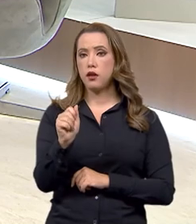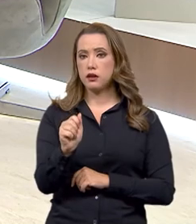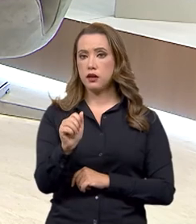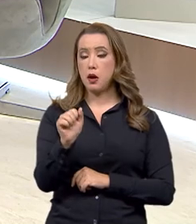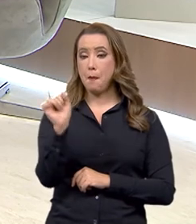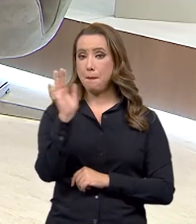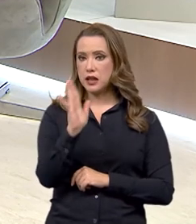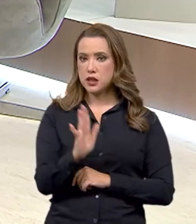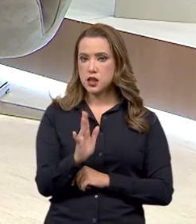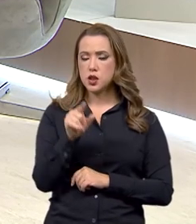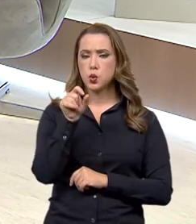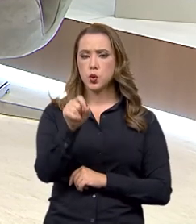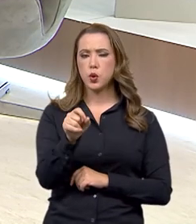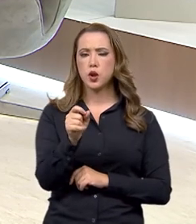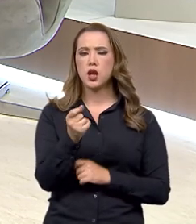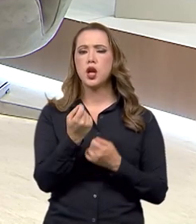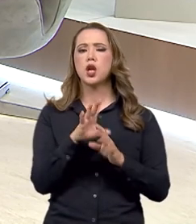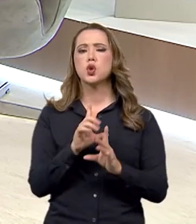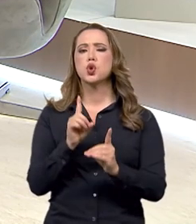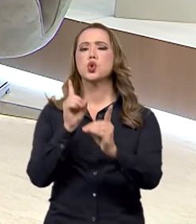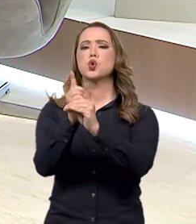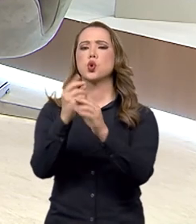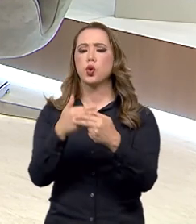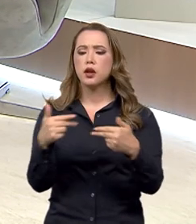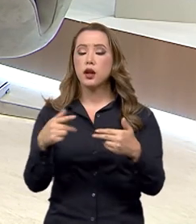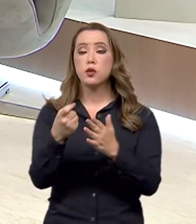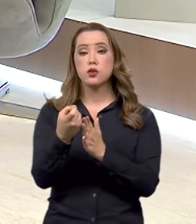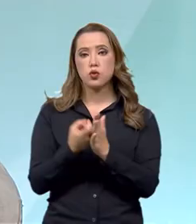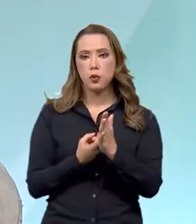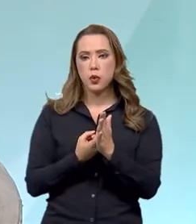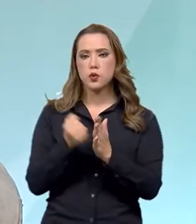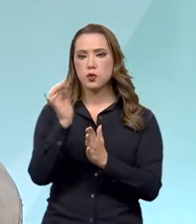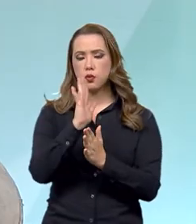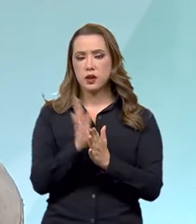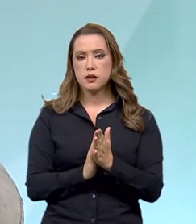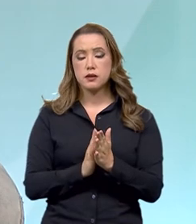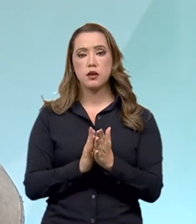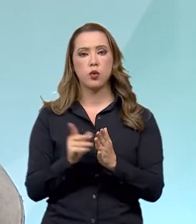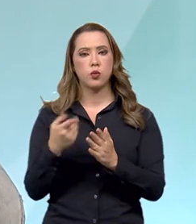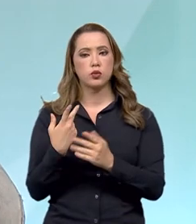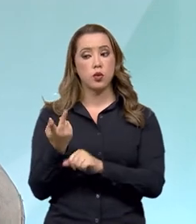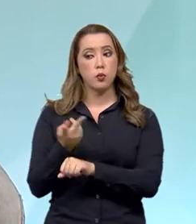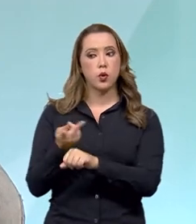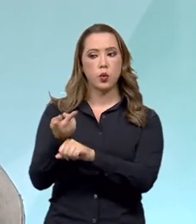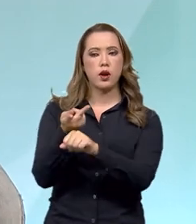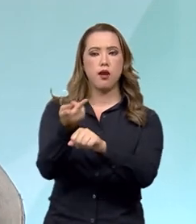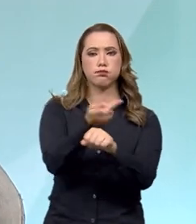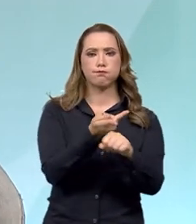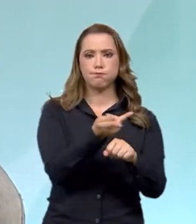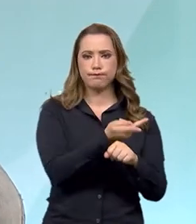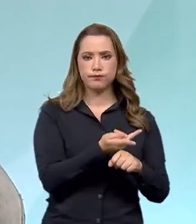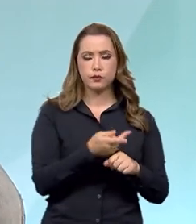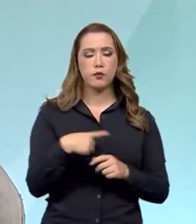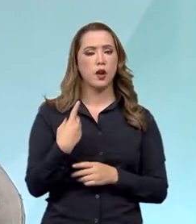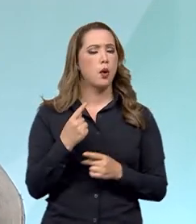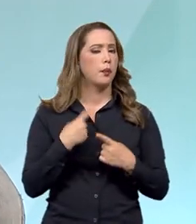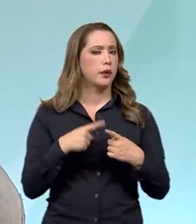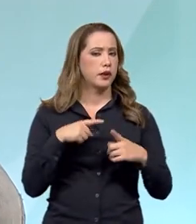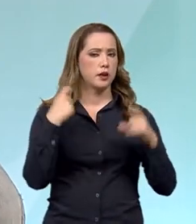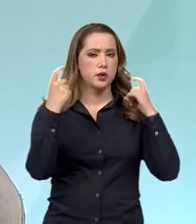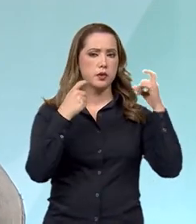rastreabilidade fiscal, um programa brasileiro de rastreabilidade fiscal. Qual é a nossa preocupação? Nós temos